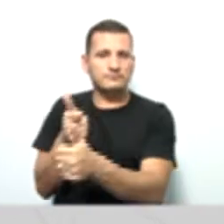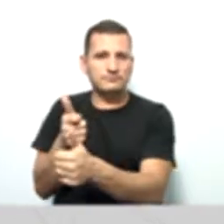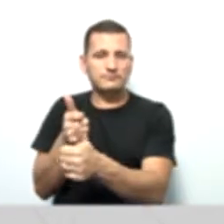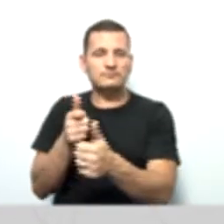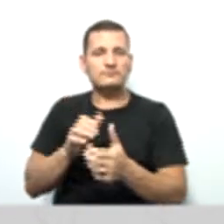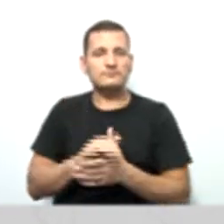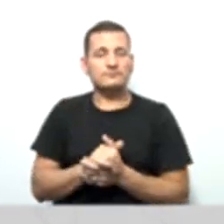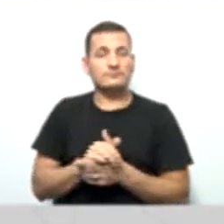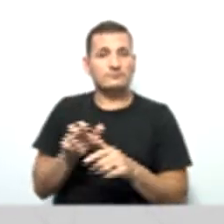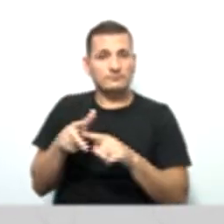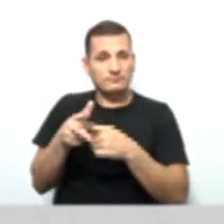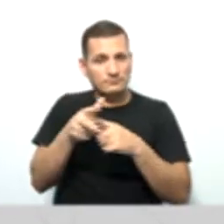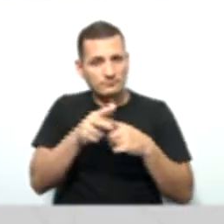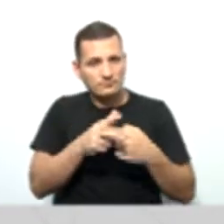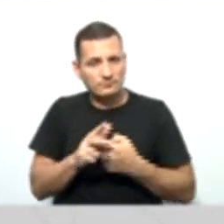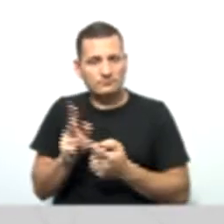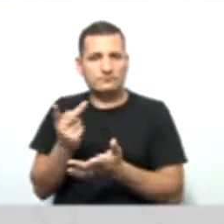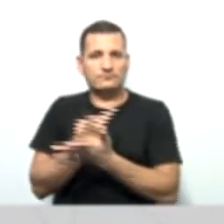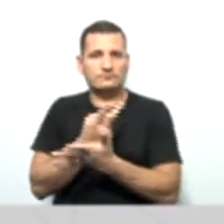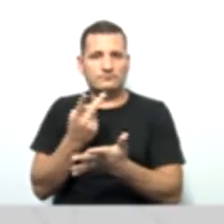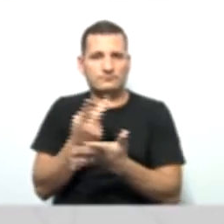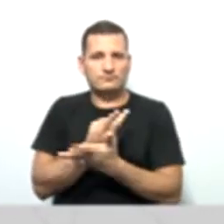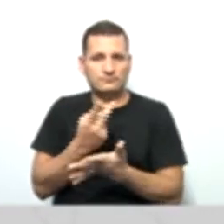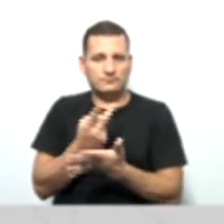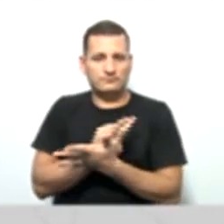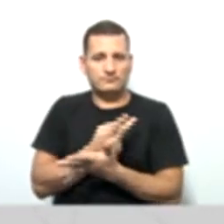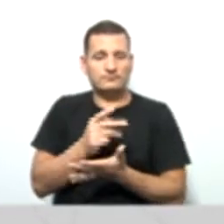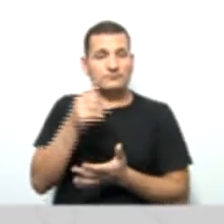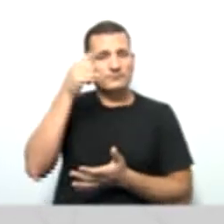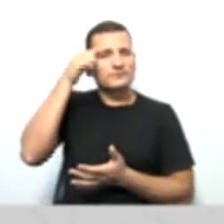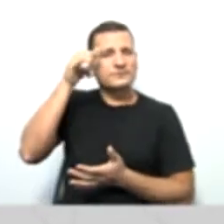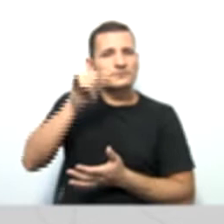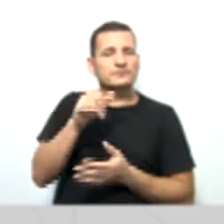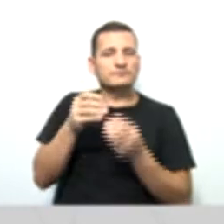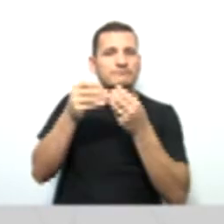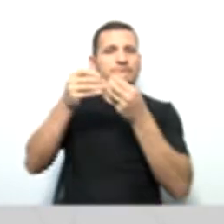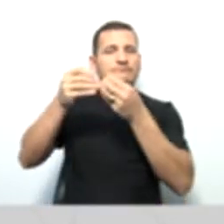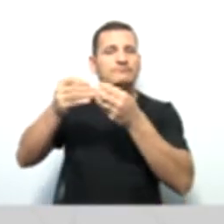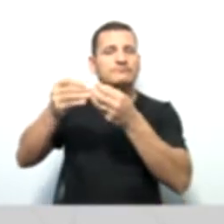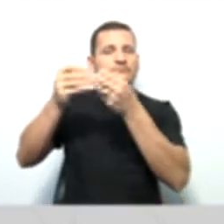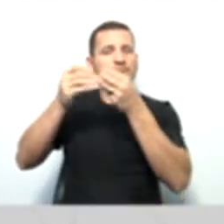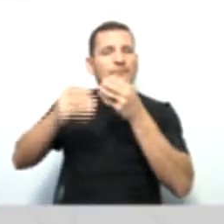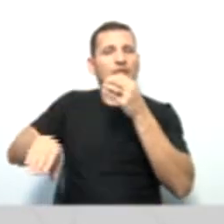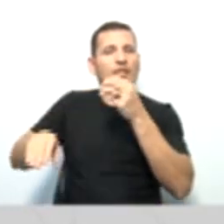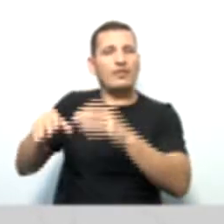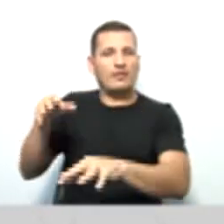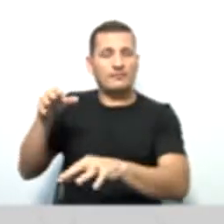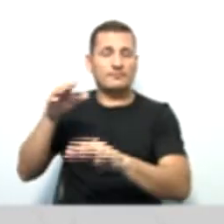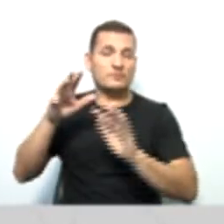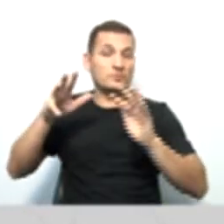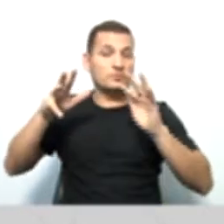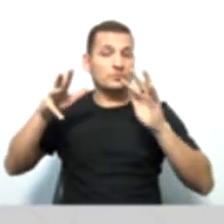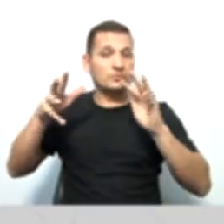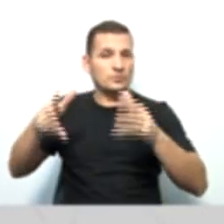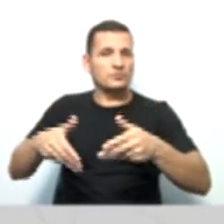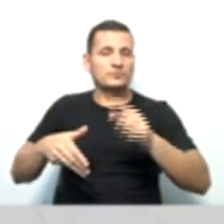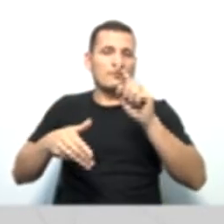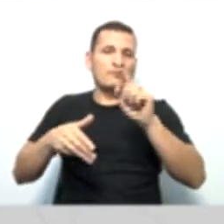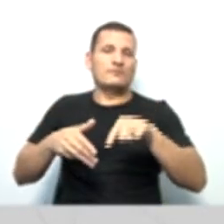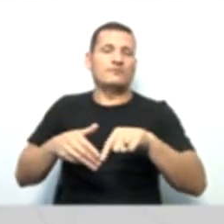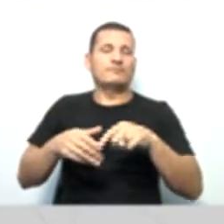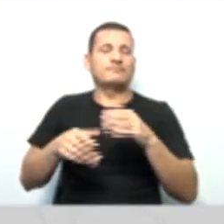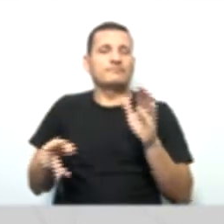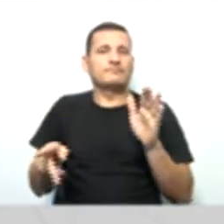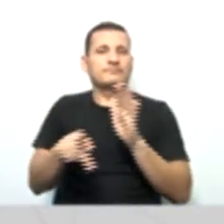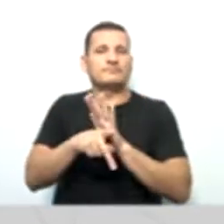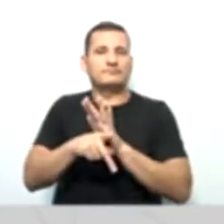corrigir erros, evitar desperdício. Então tudo isso são finalidades